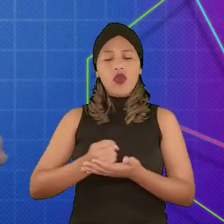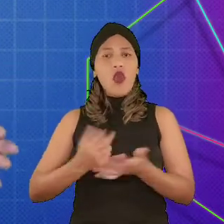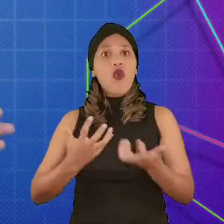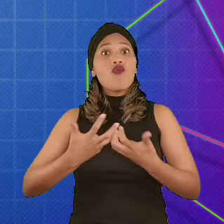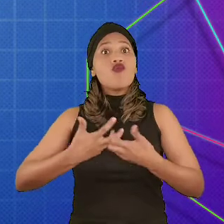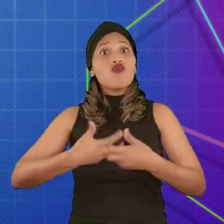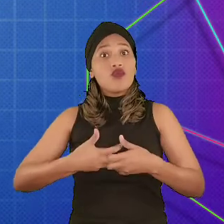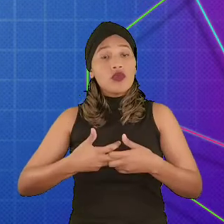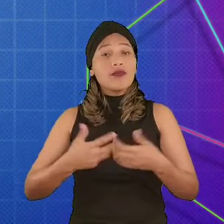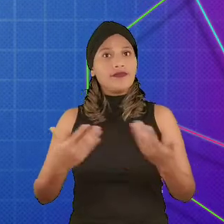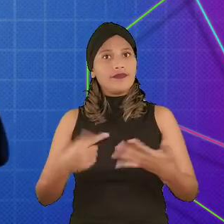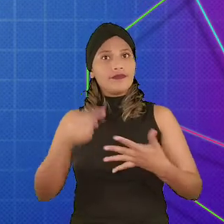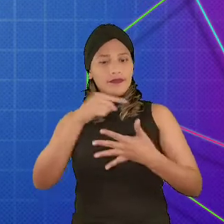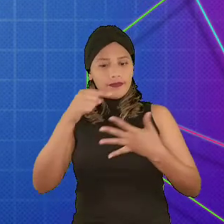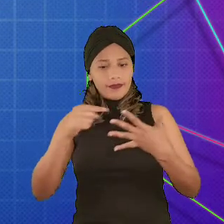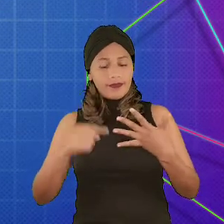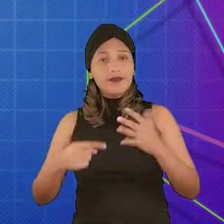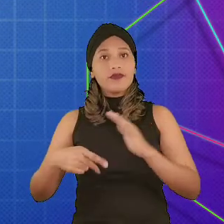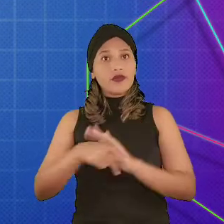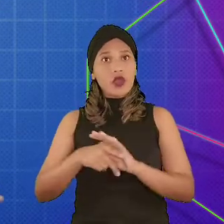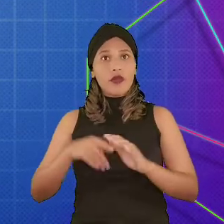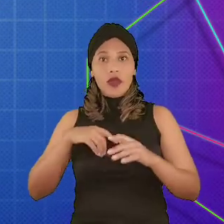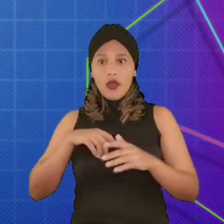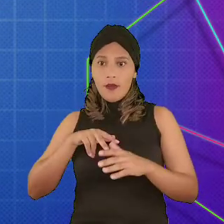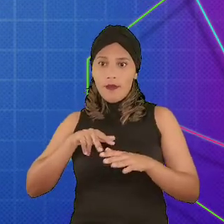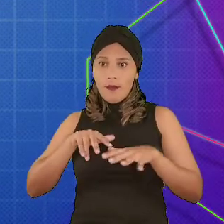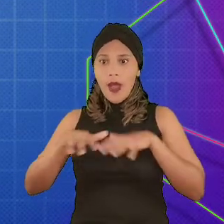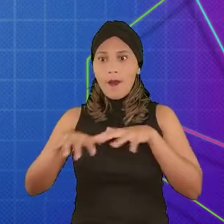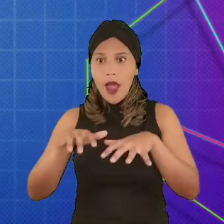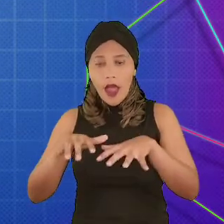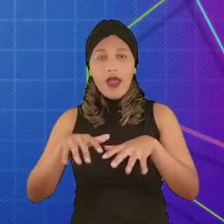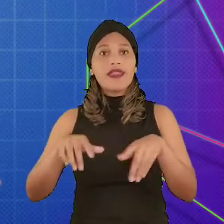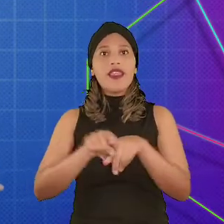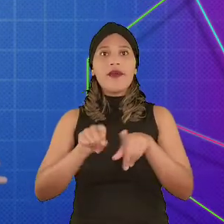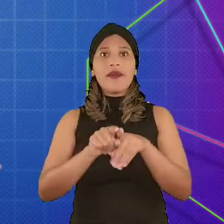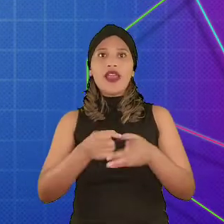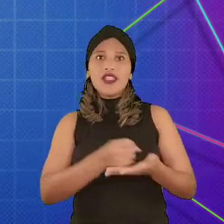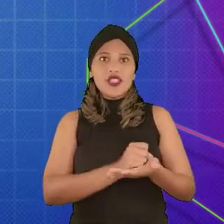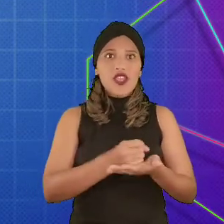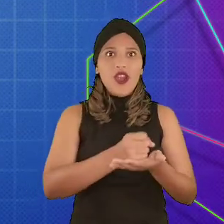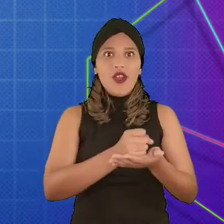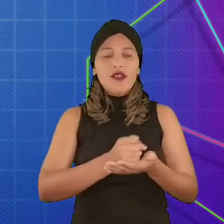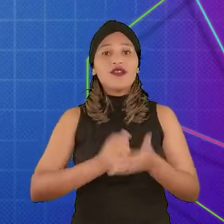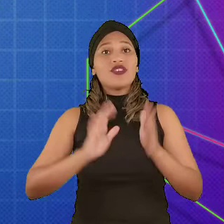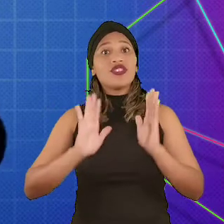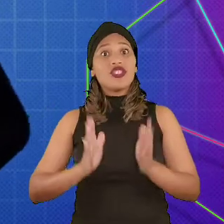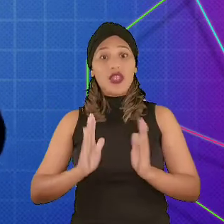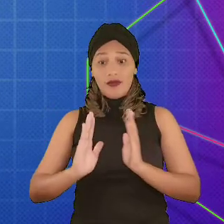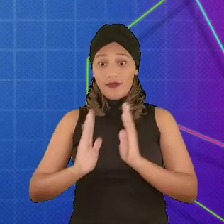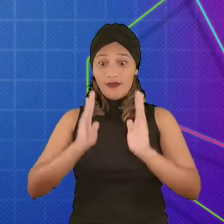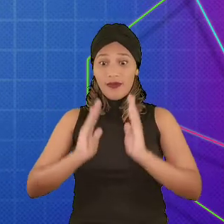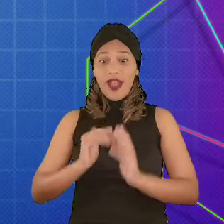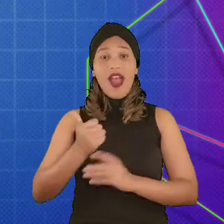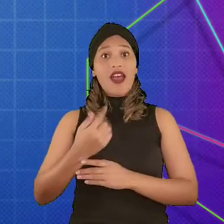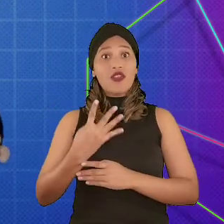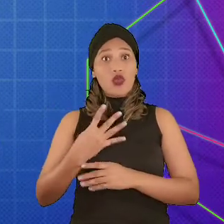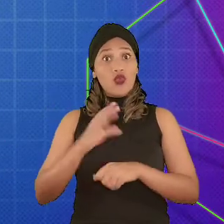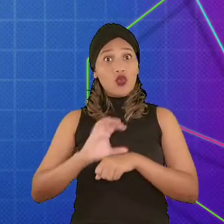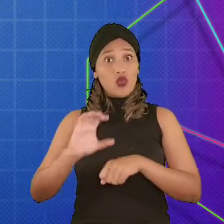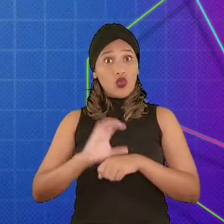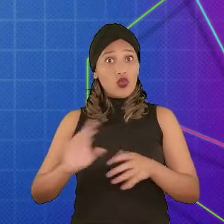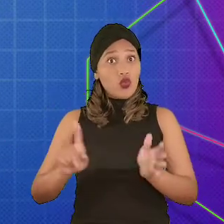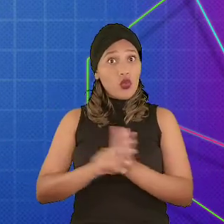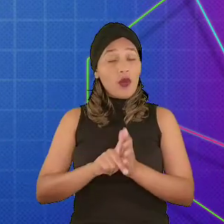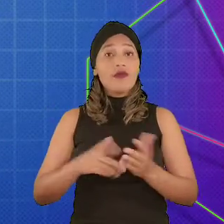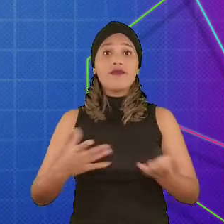a gente vai falar pontualmente de mecânica e jogabilidade. Já estamos na fase 14 do nosso curso. E é